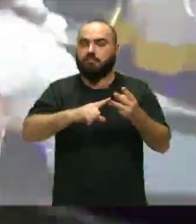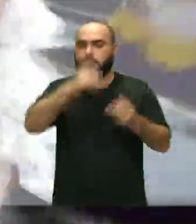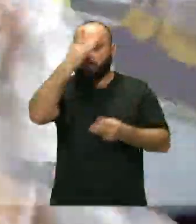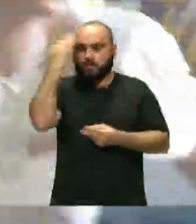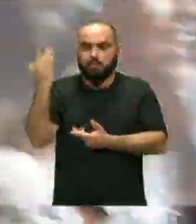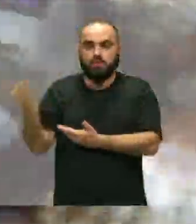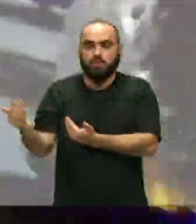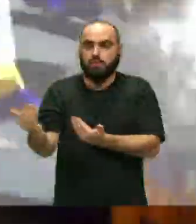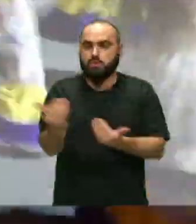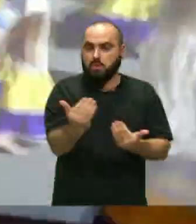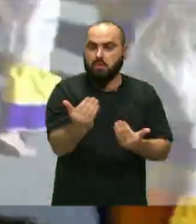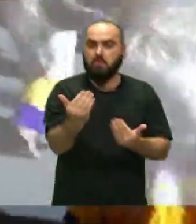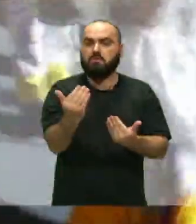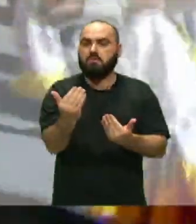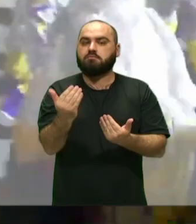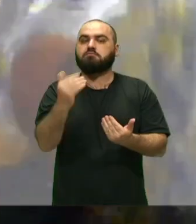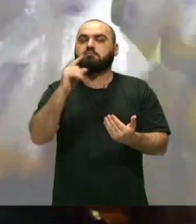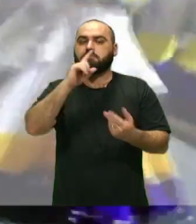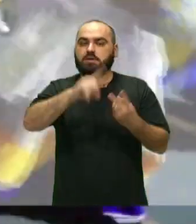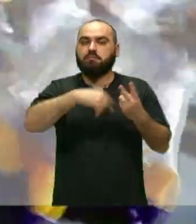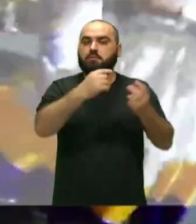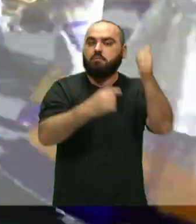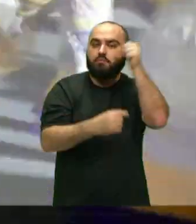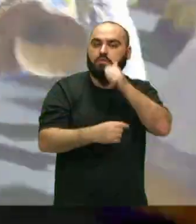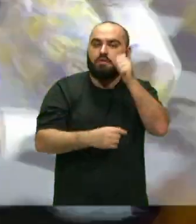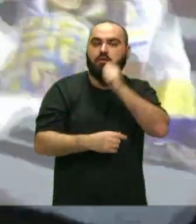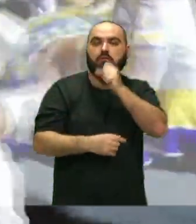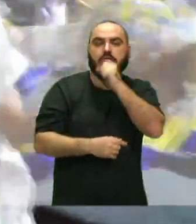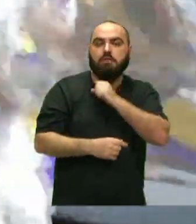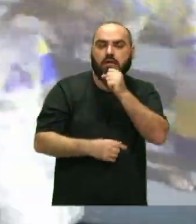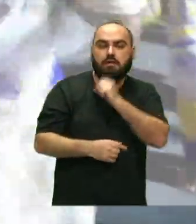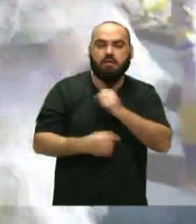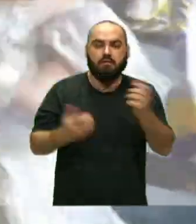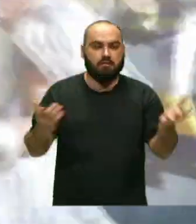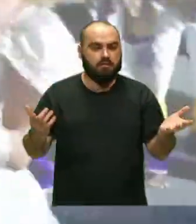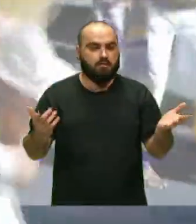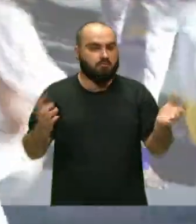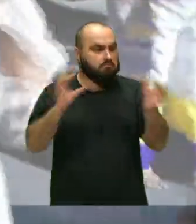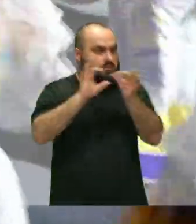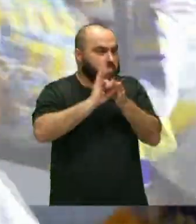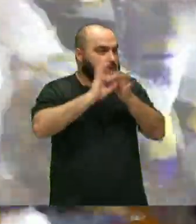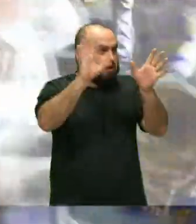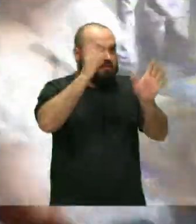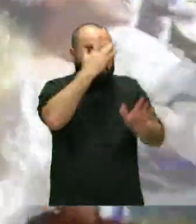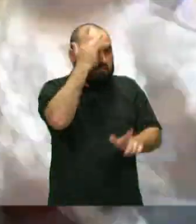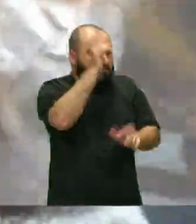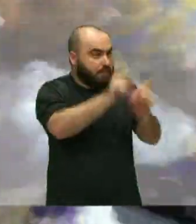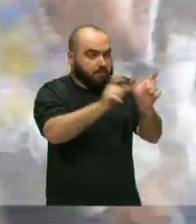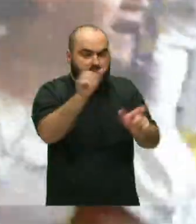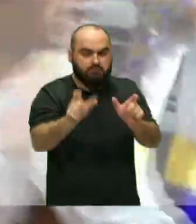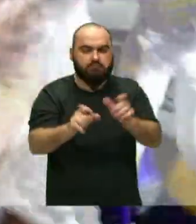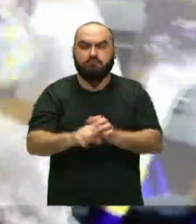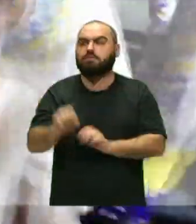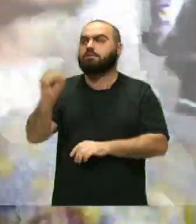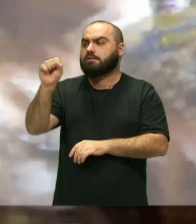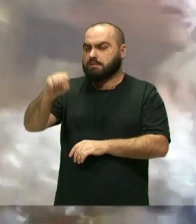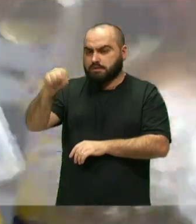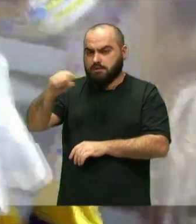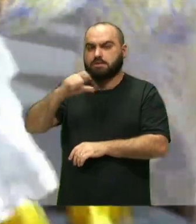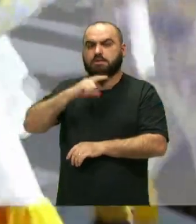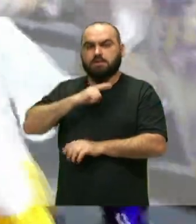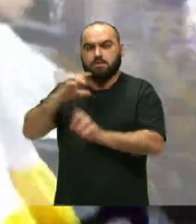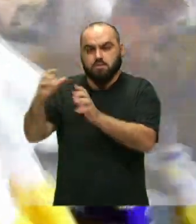adolescentes e aí já tem as mulheres mais velhas é muito democrático é, a gente tem as alas também